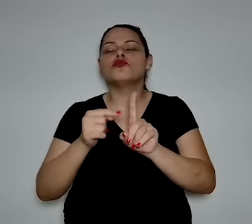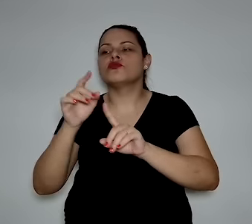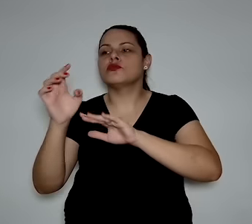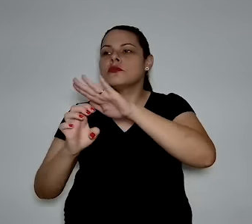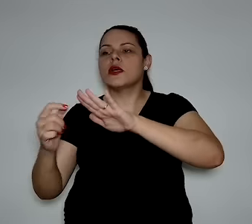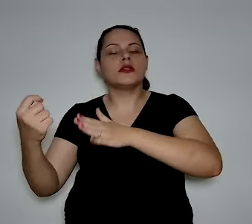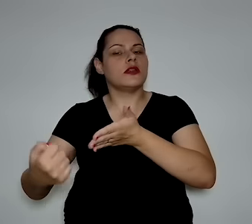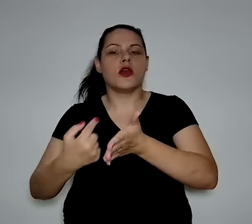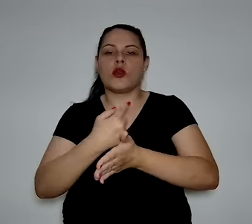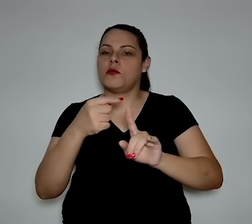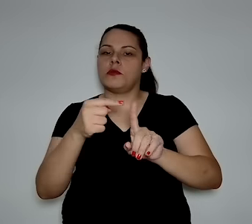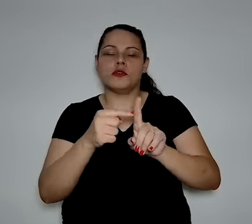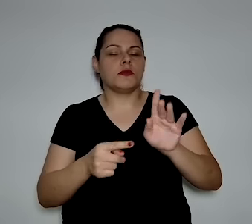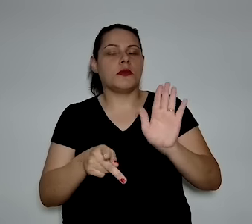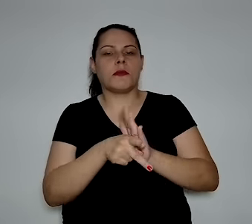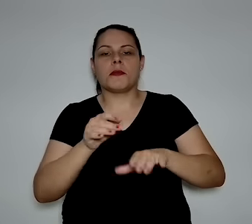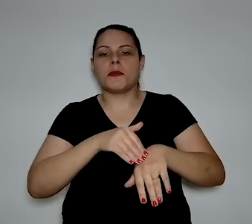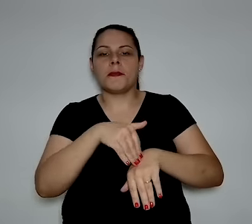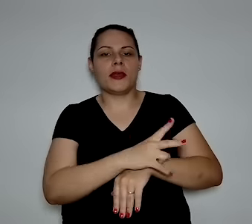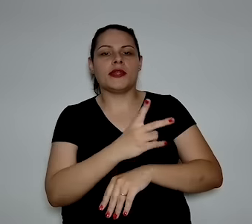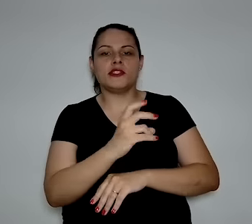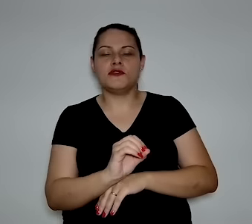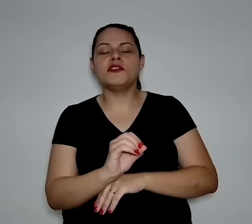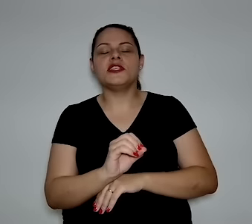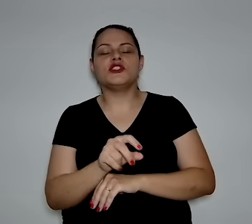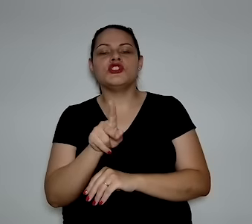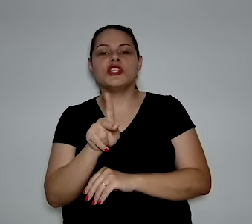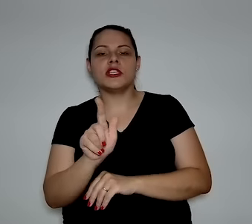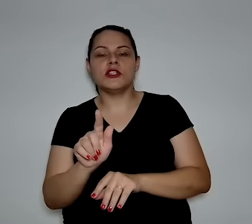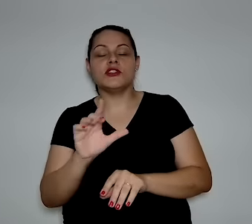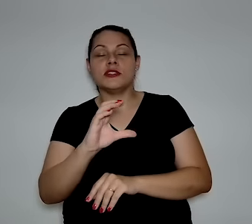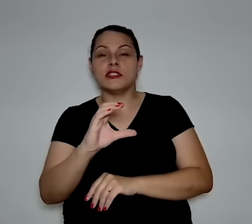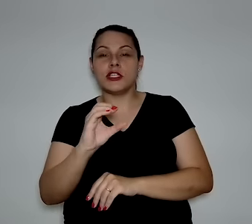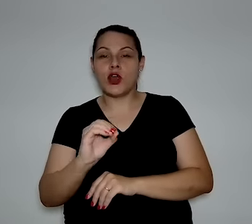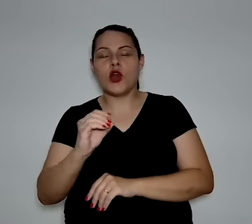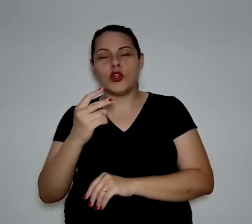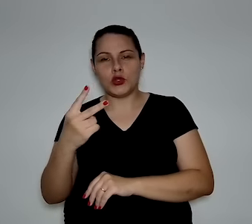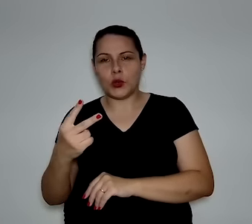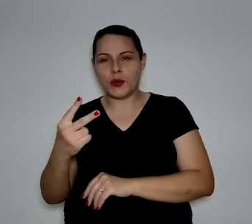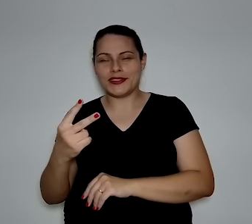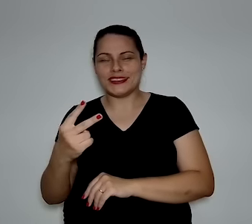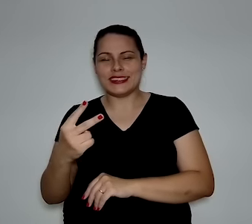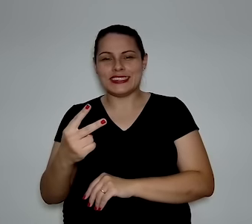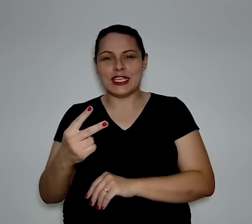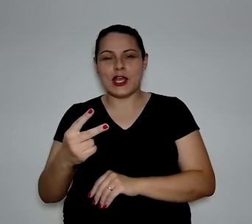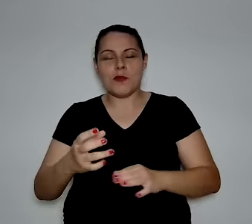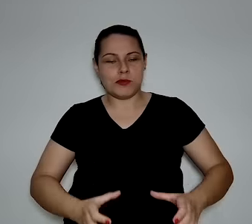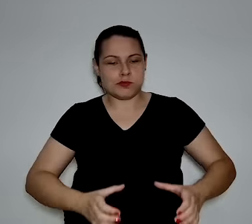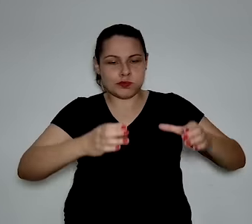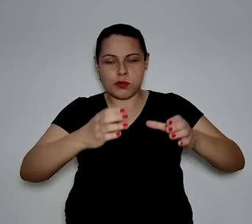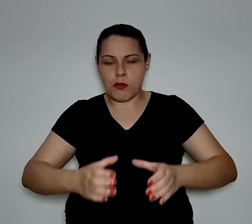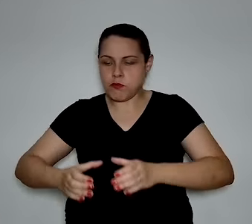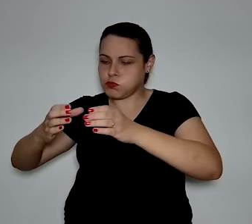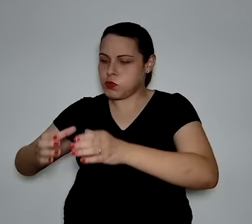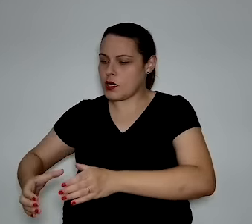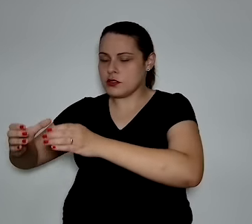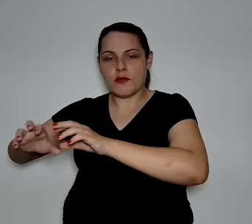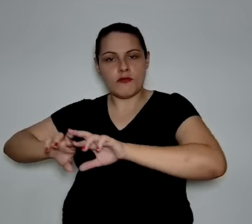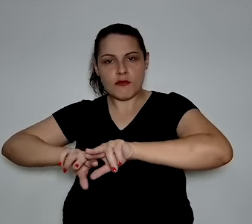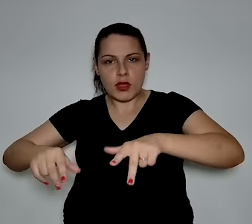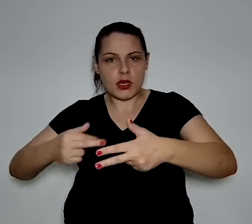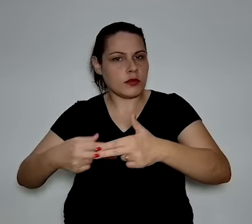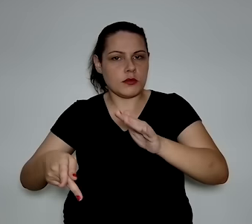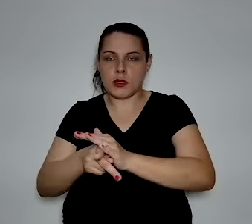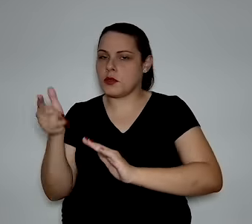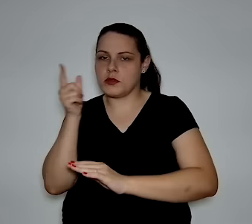determinado comprador não compra um petróleo com mais de 20 quilos de CO2 por barril, várias correntes nacionais ficam